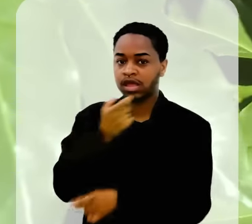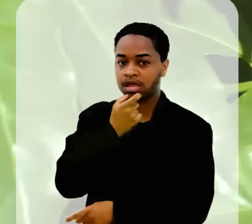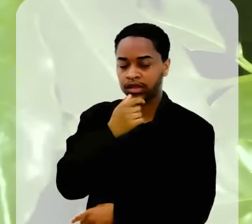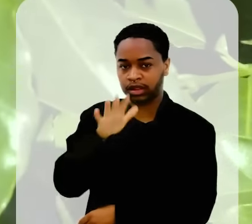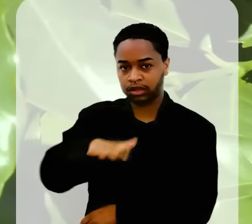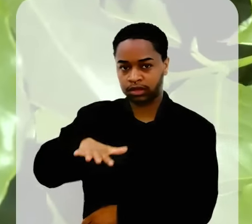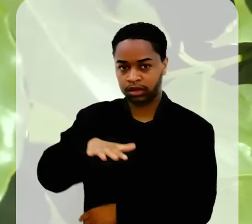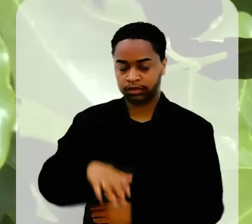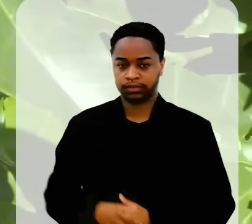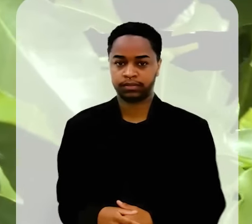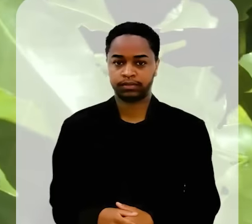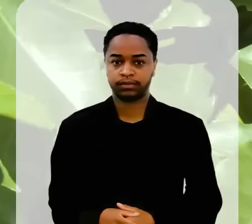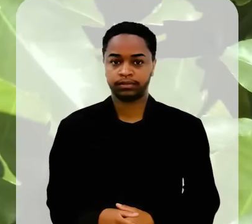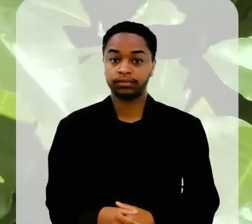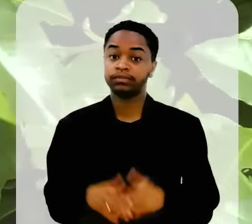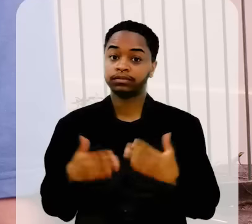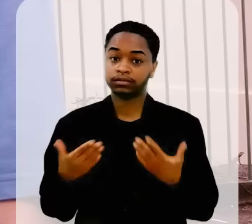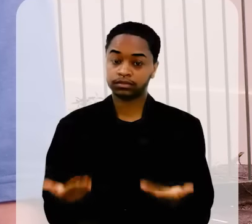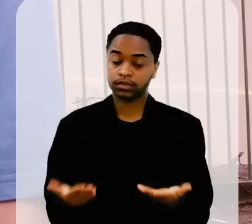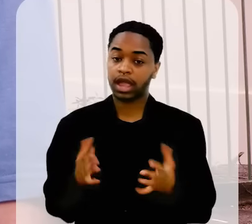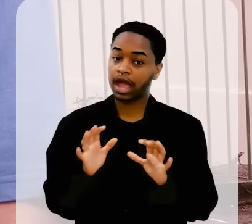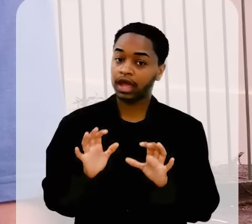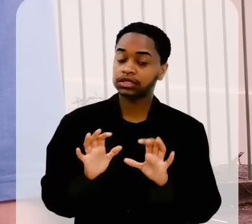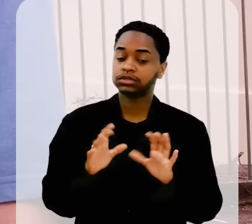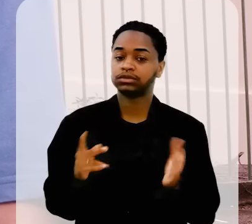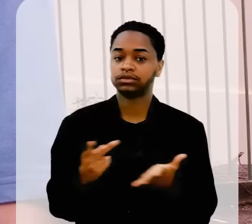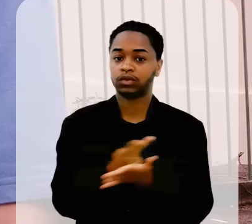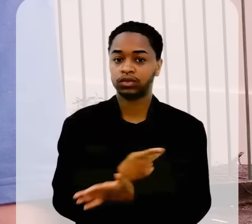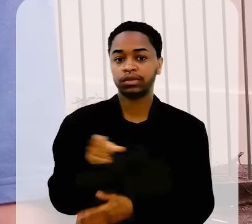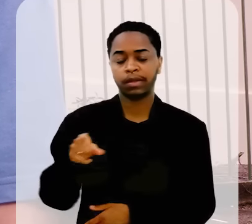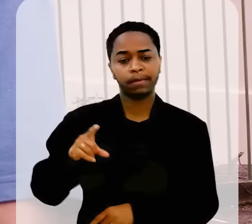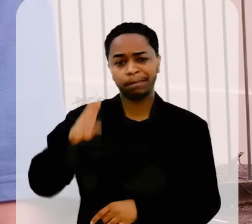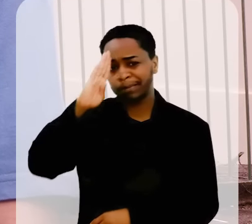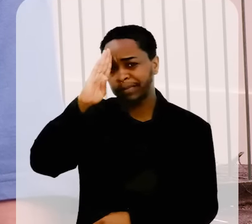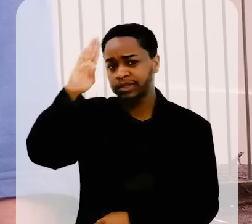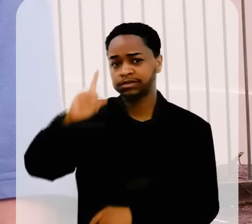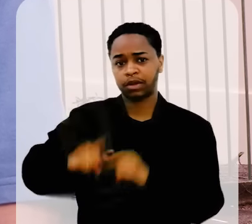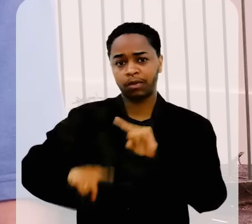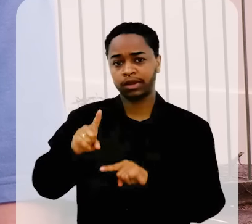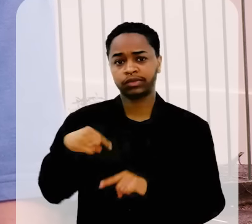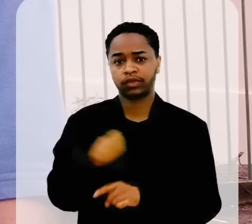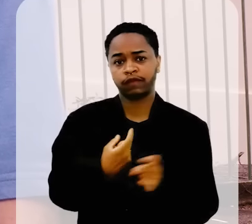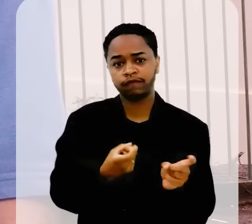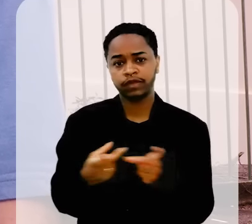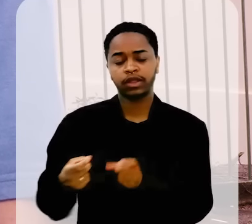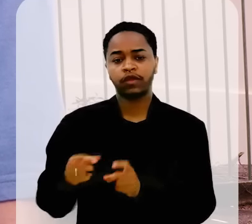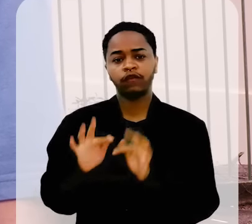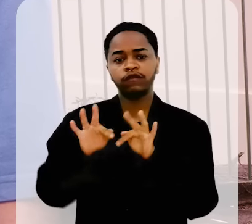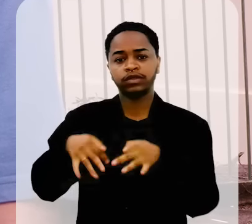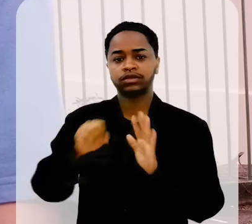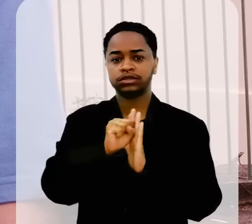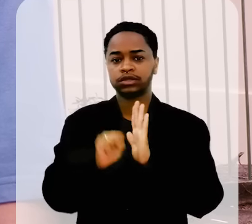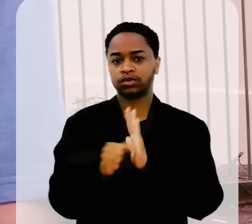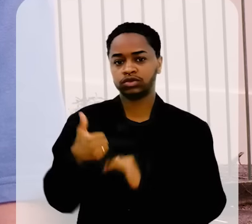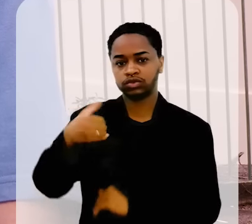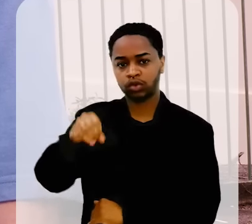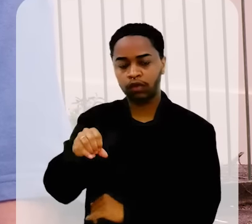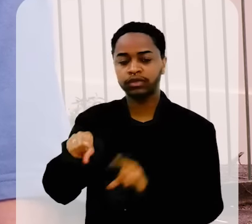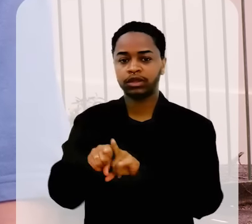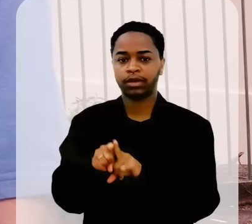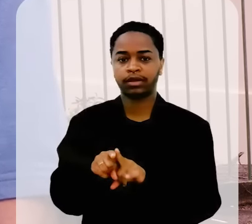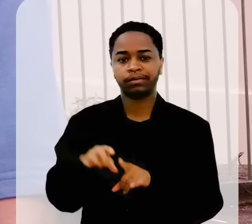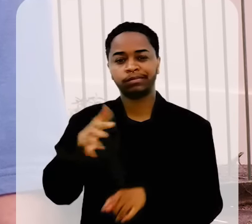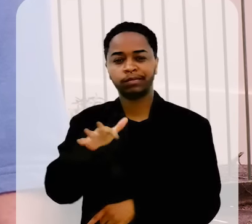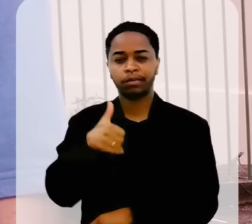ia para a Inglaterra. E foi, assim, o grande produto nosso, do final do século XIX até